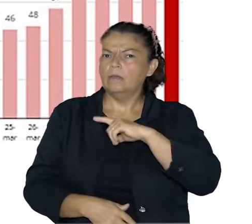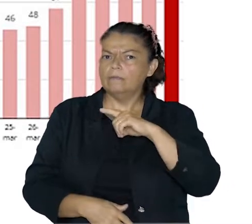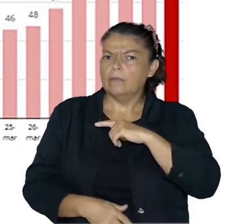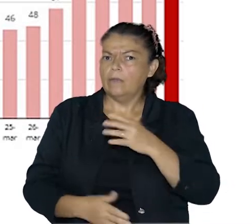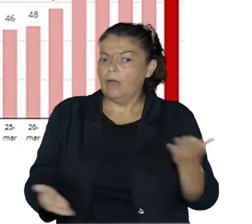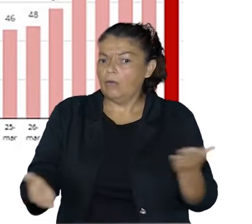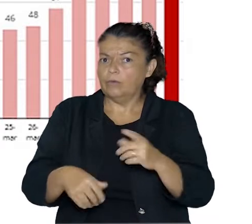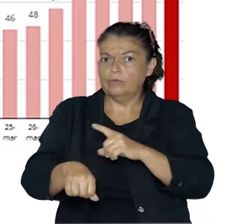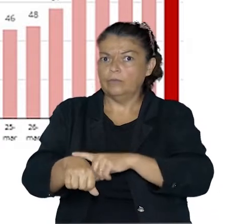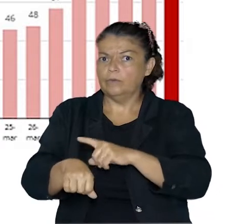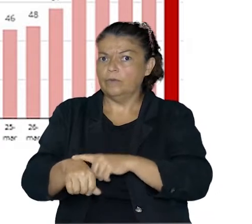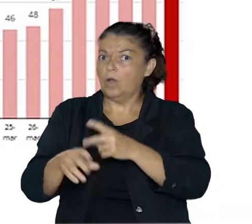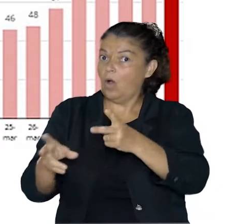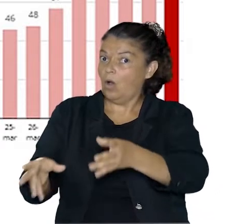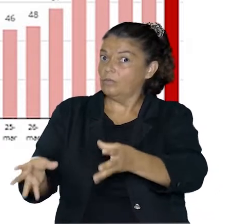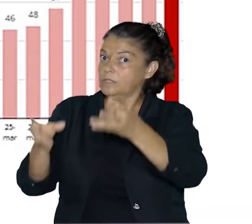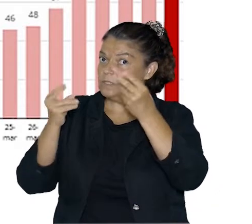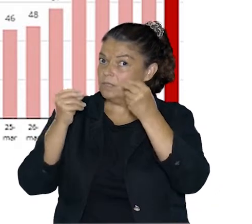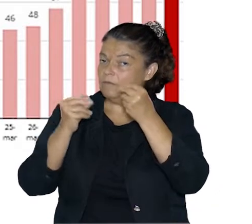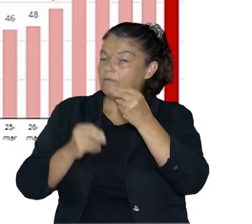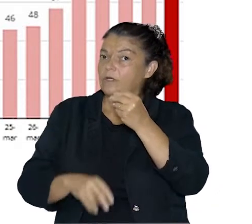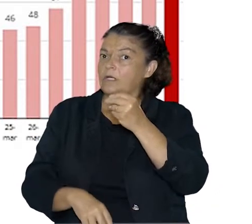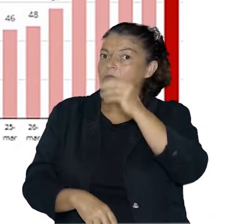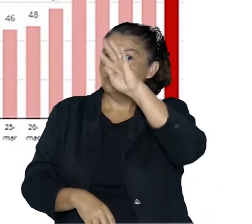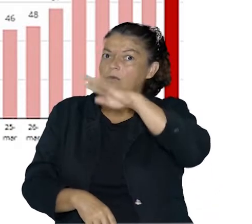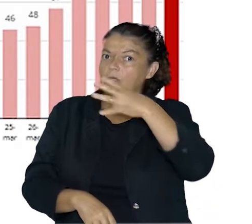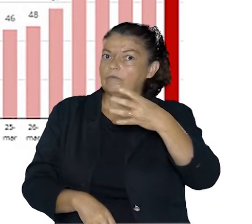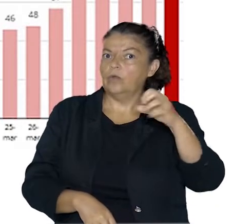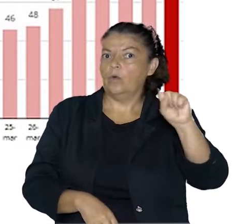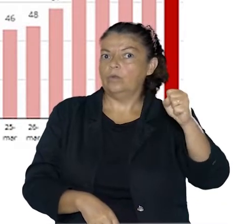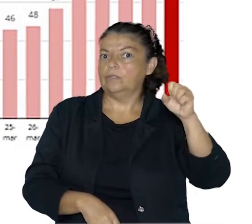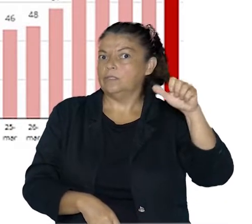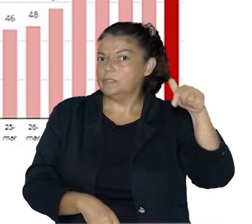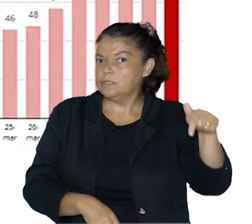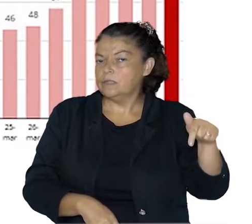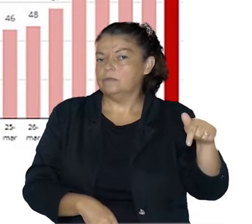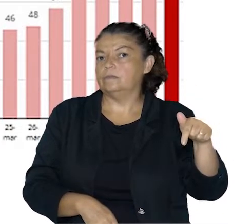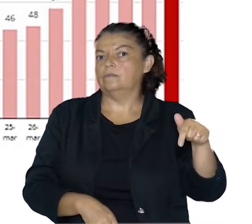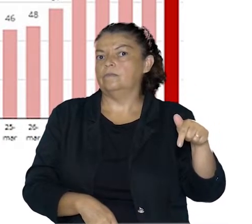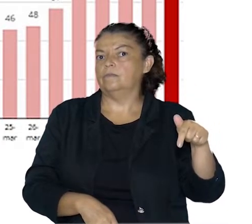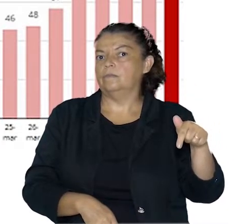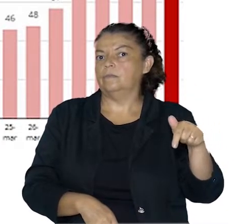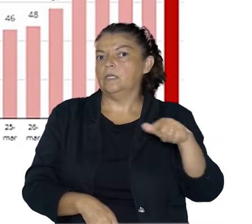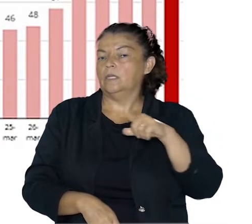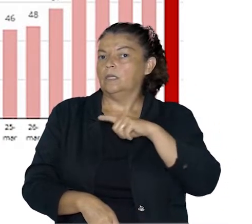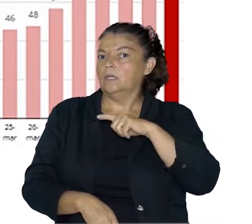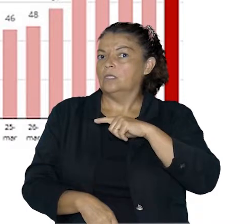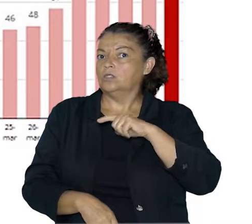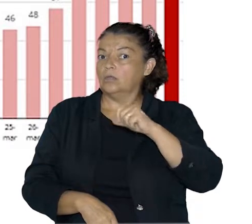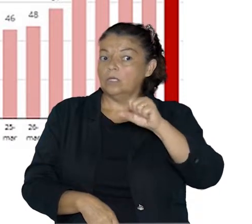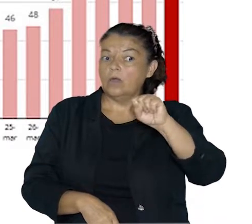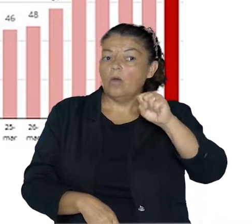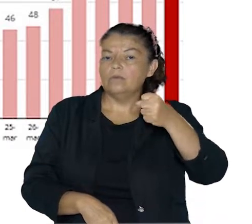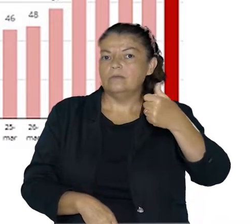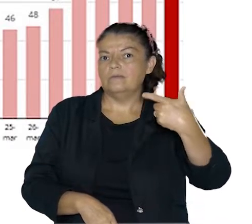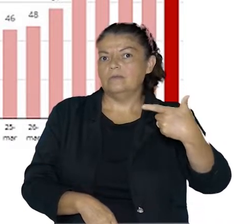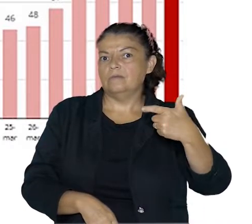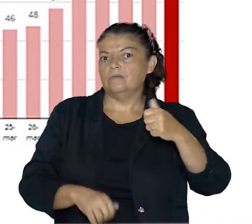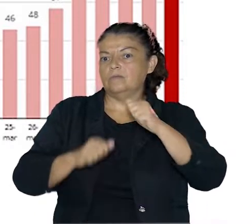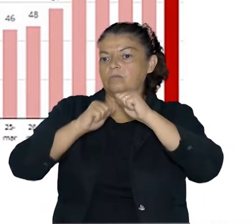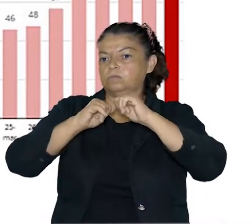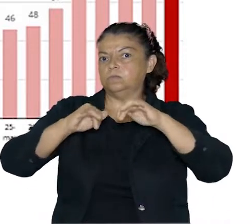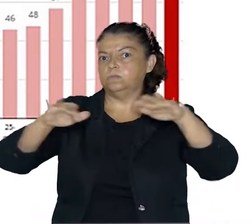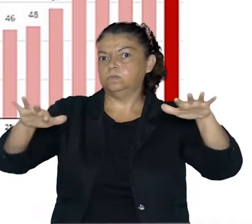este momento, pelo gráfico, observando o gráfico, são 87 casos, como a gente já mostrou. Sendo que 82 deles estão